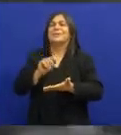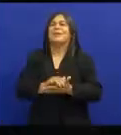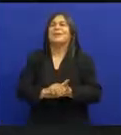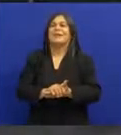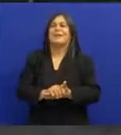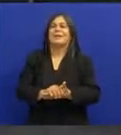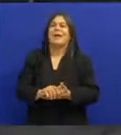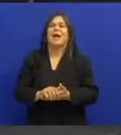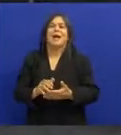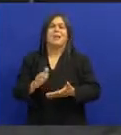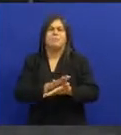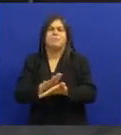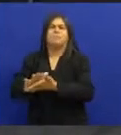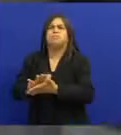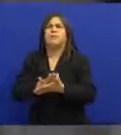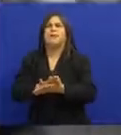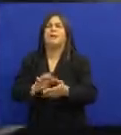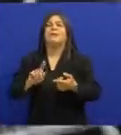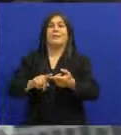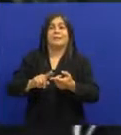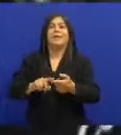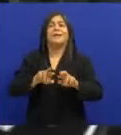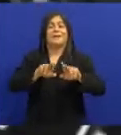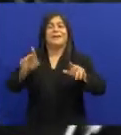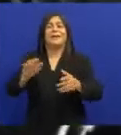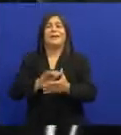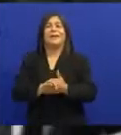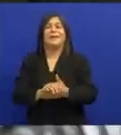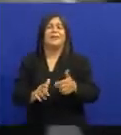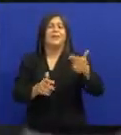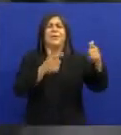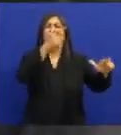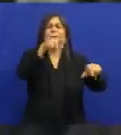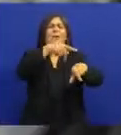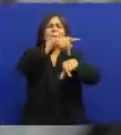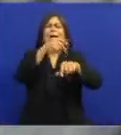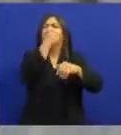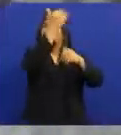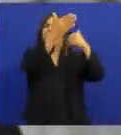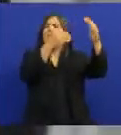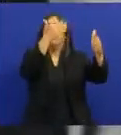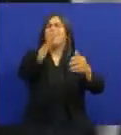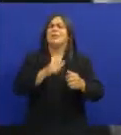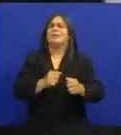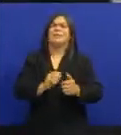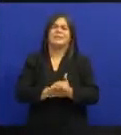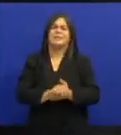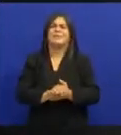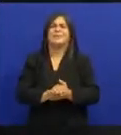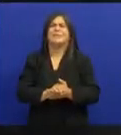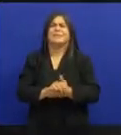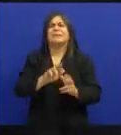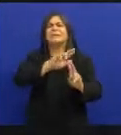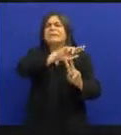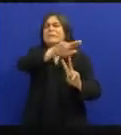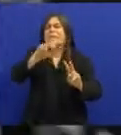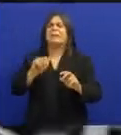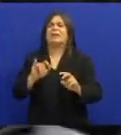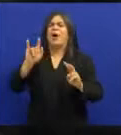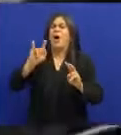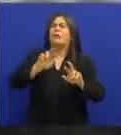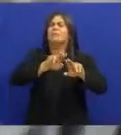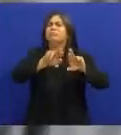Coincidiu com a chegada Dos ritmos Estrangeiros Do rock O